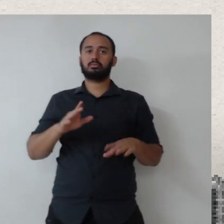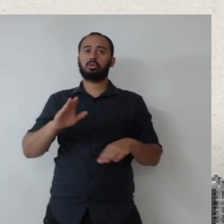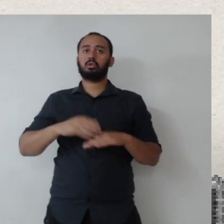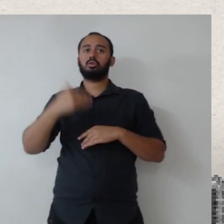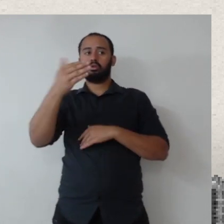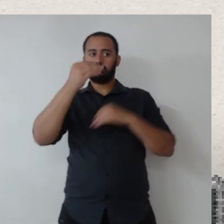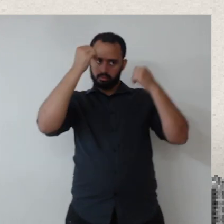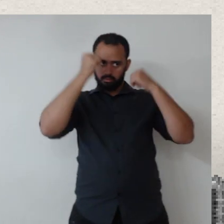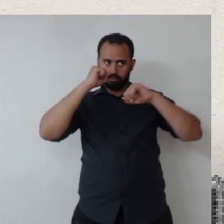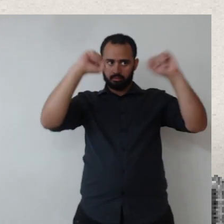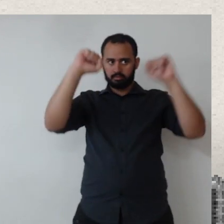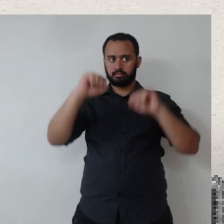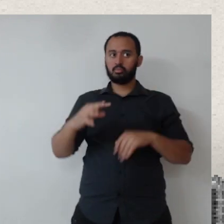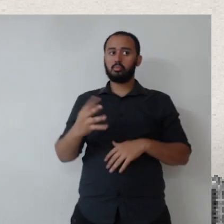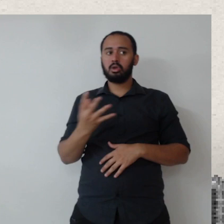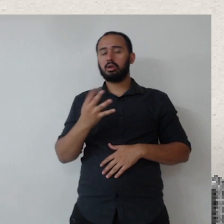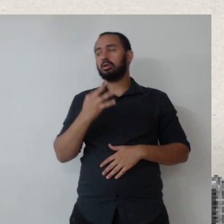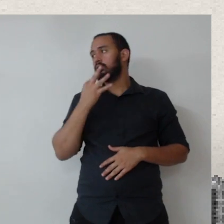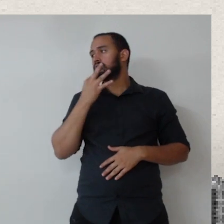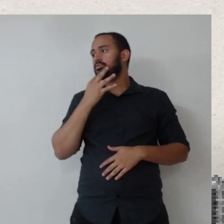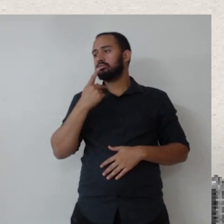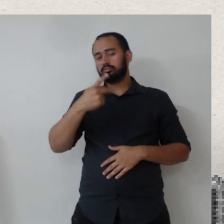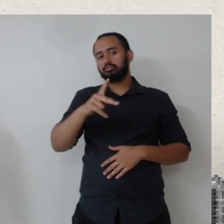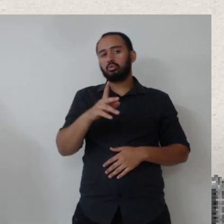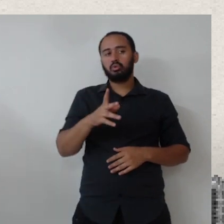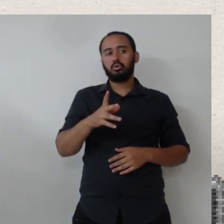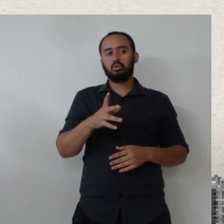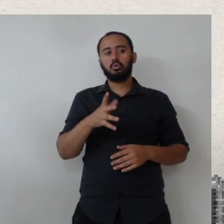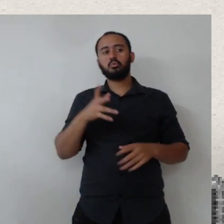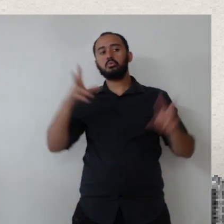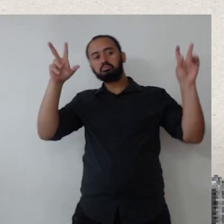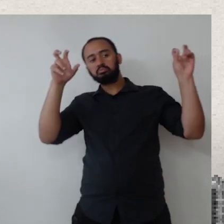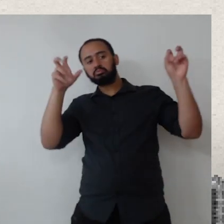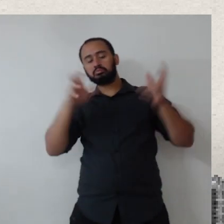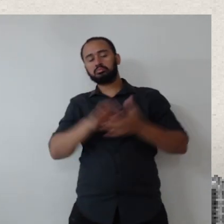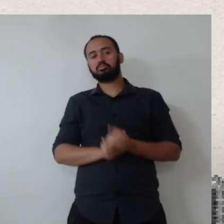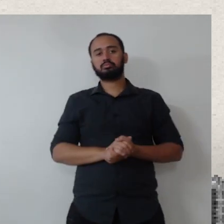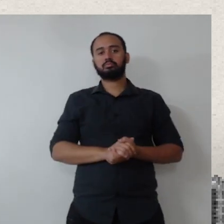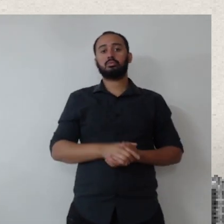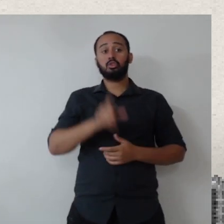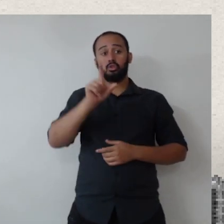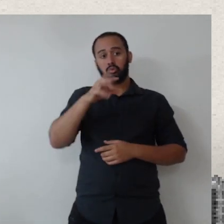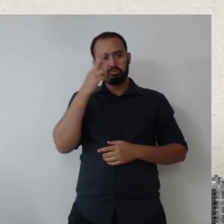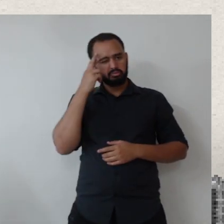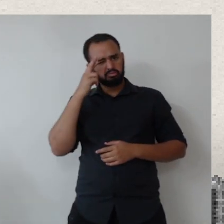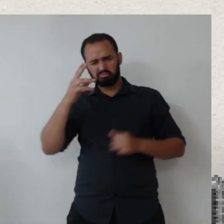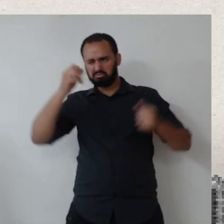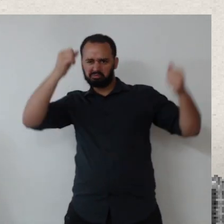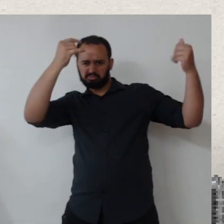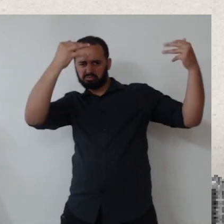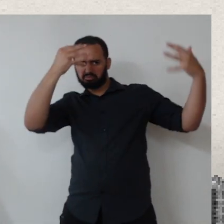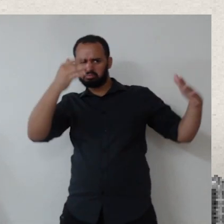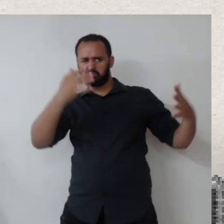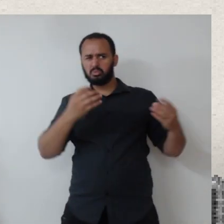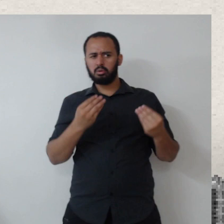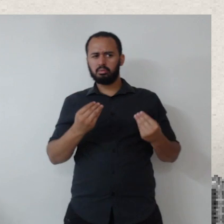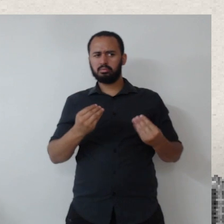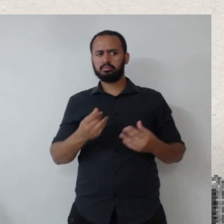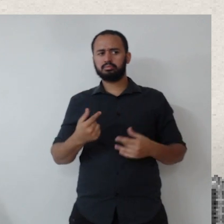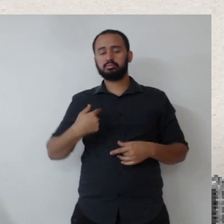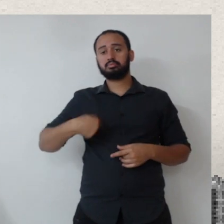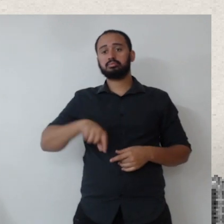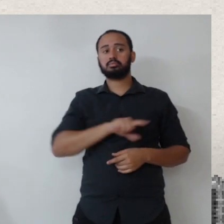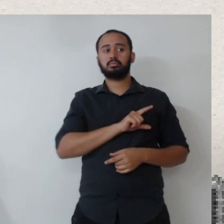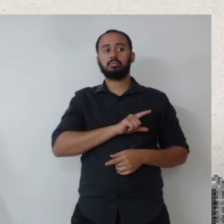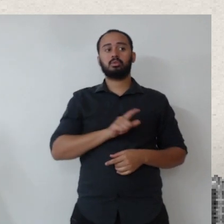tribunal, seja das seccionais, mas que se interessam pelo tema. E o senhor esclareceu bastante. Eu